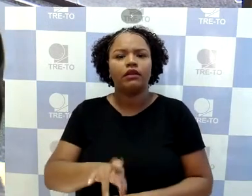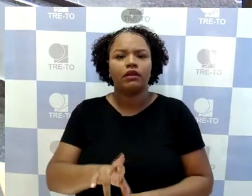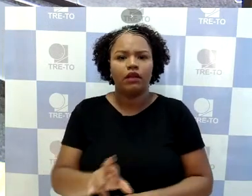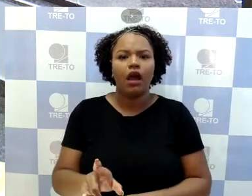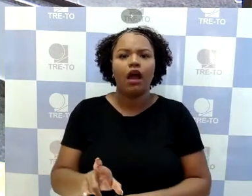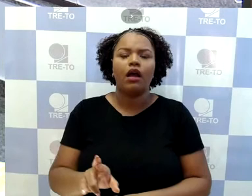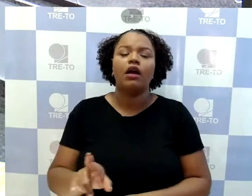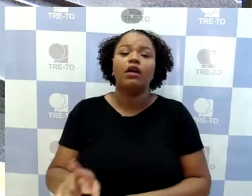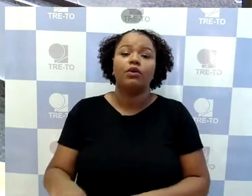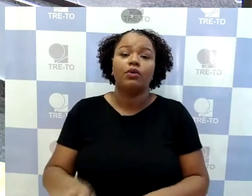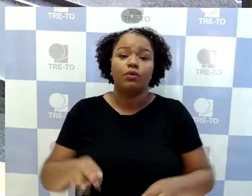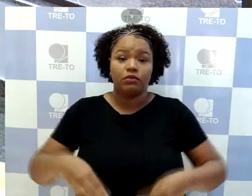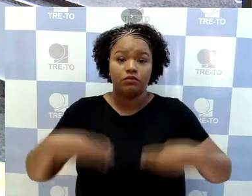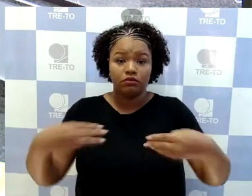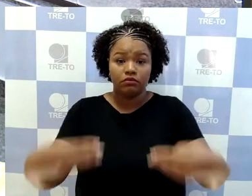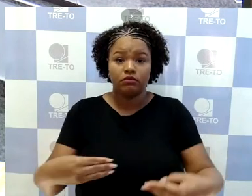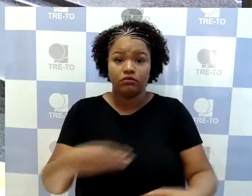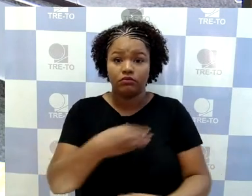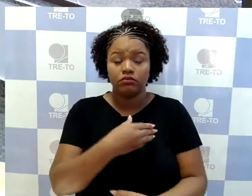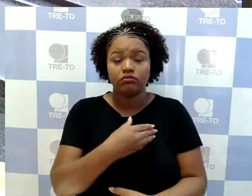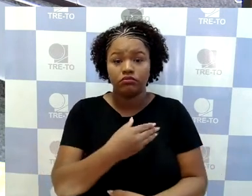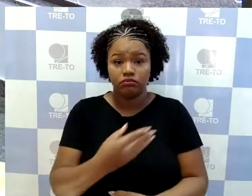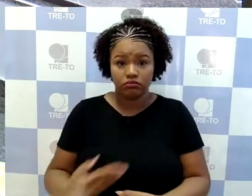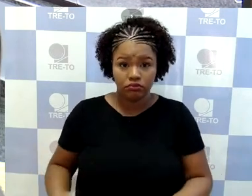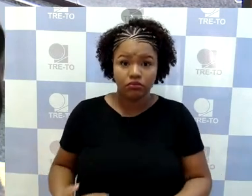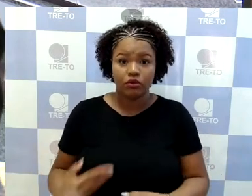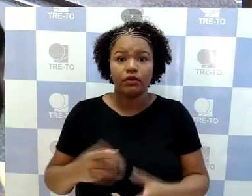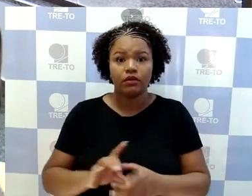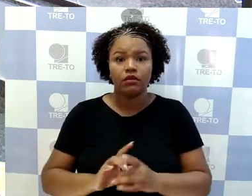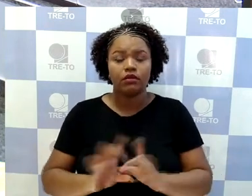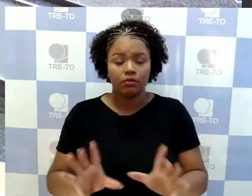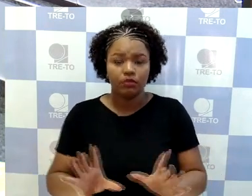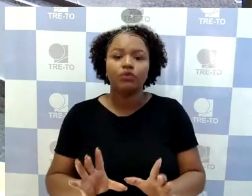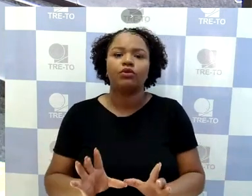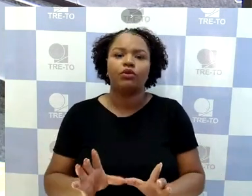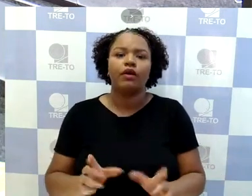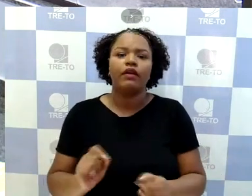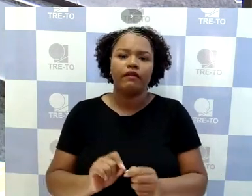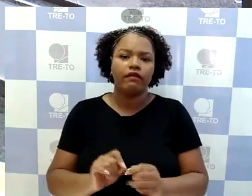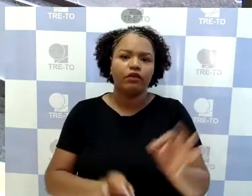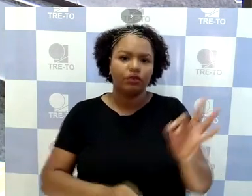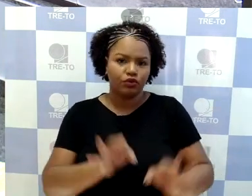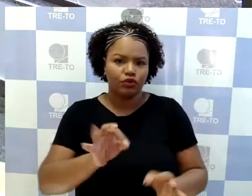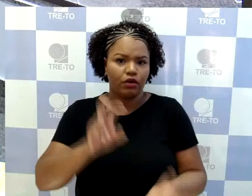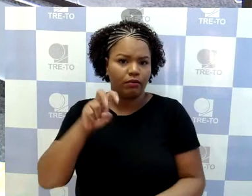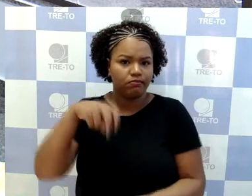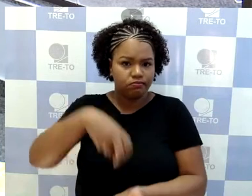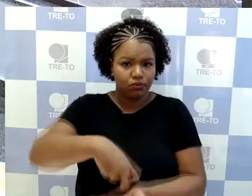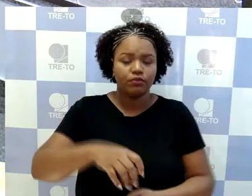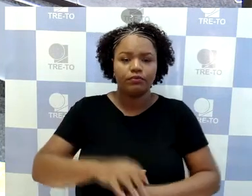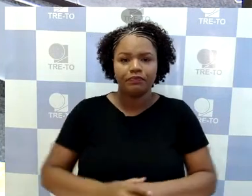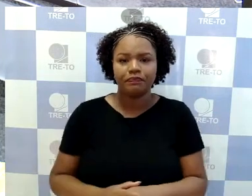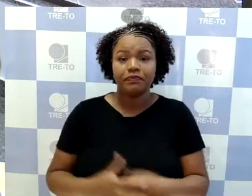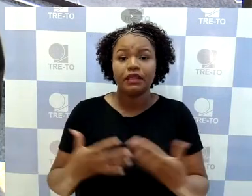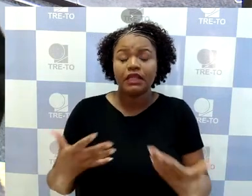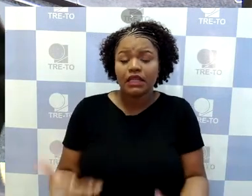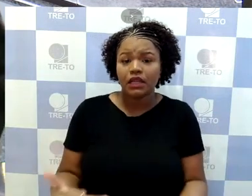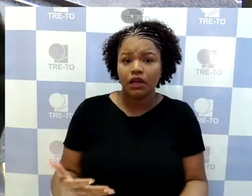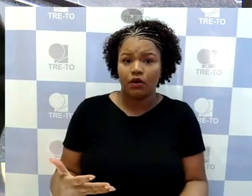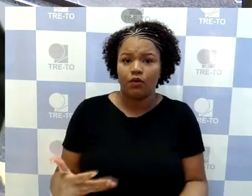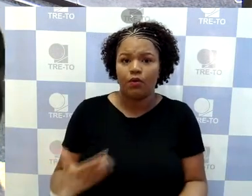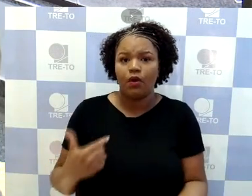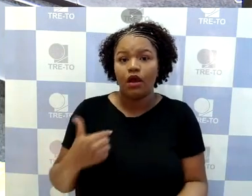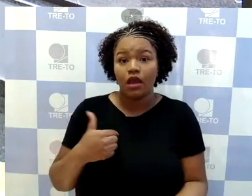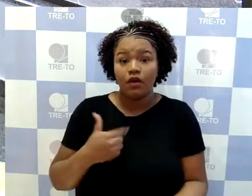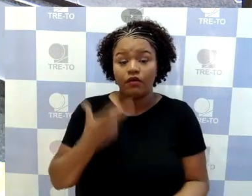representação, e assim foi o feito pelo juízo, em sua sentença. Inclusive, Excelência, cabe a mim mencionar que sequer houve recurso